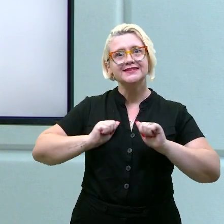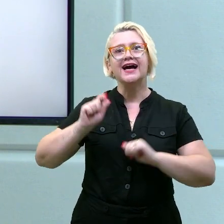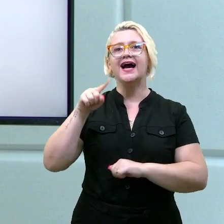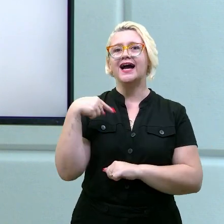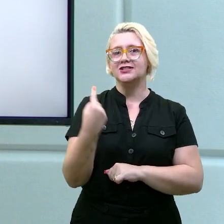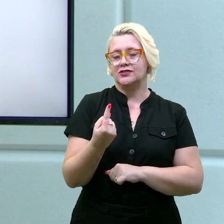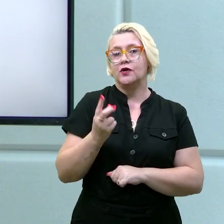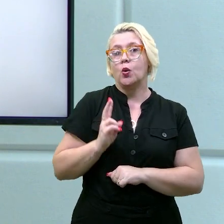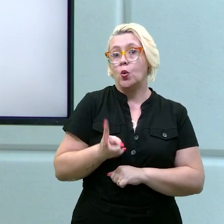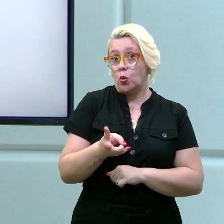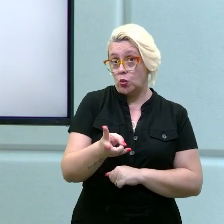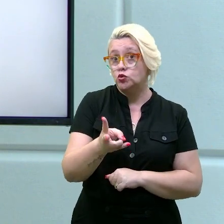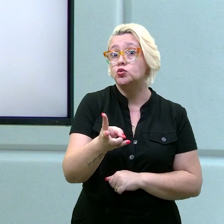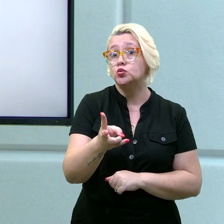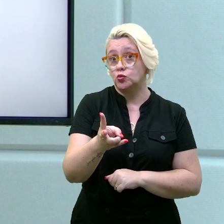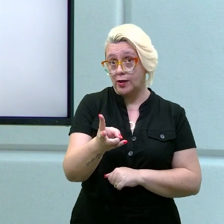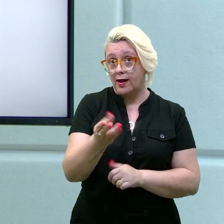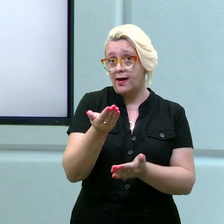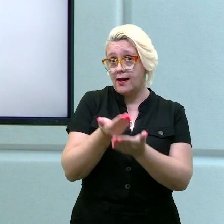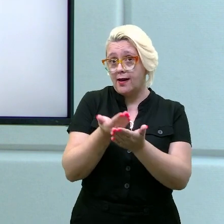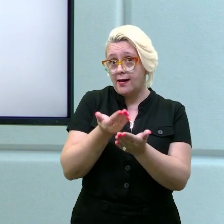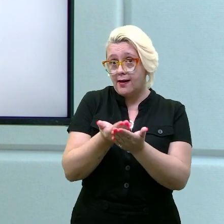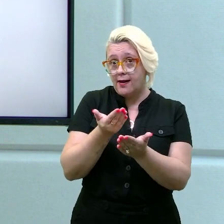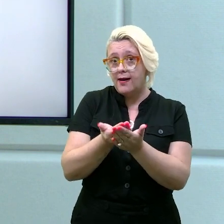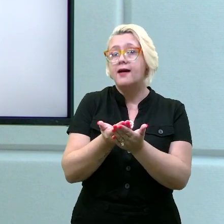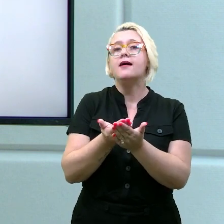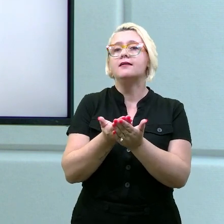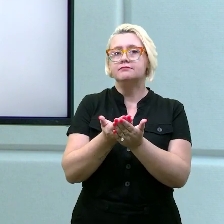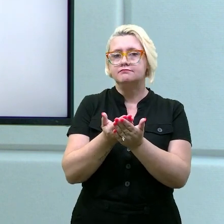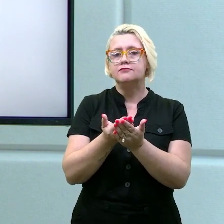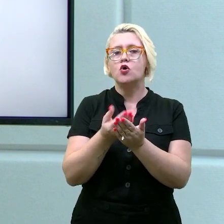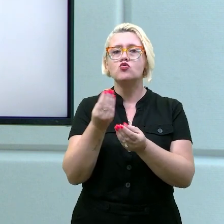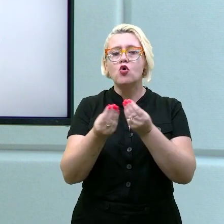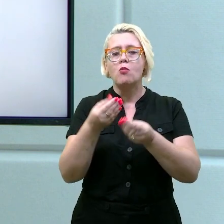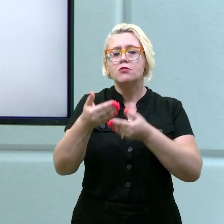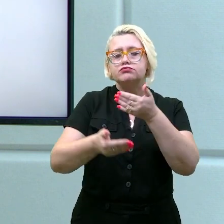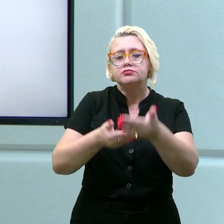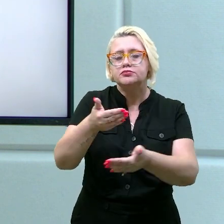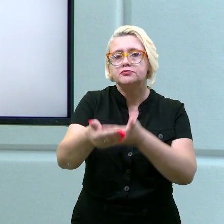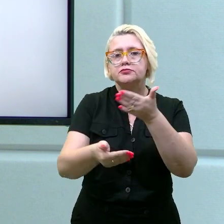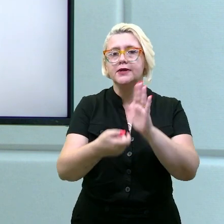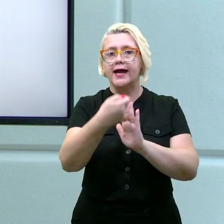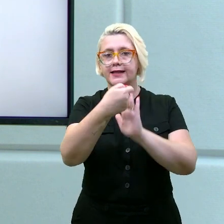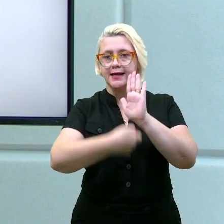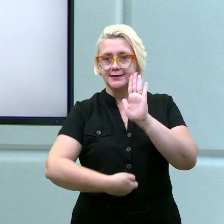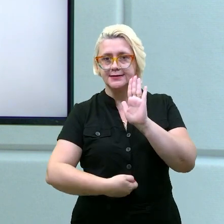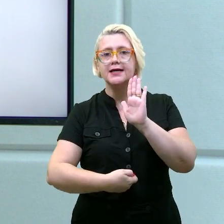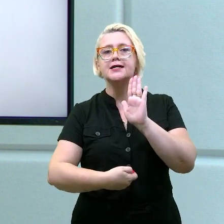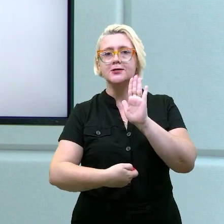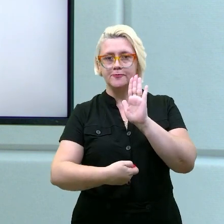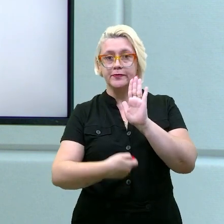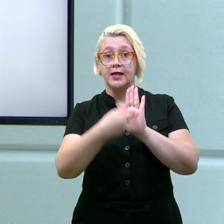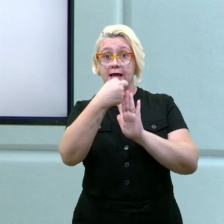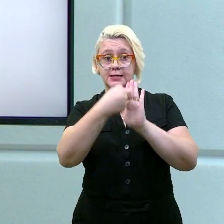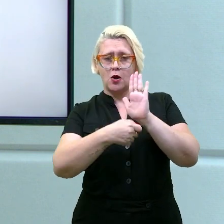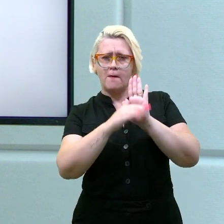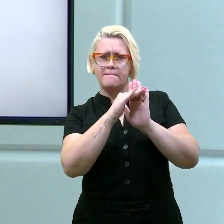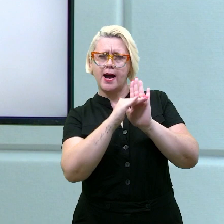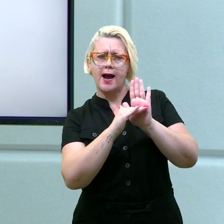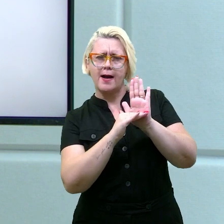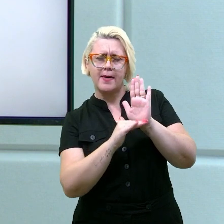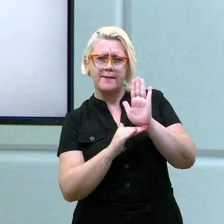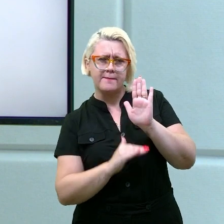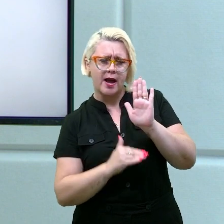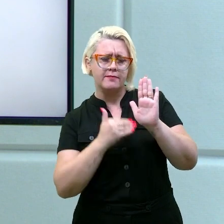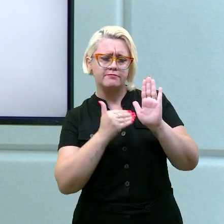vai dar continuidade à construção da redação, a redação inteira, assim, o